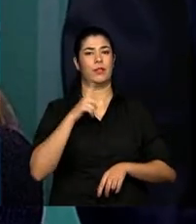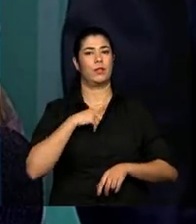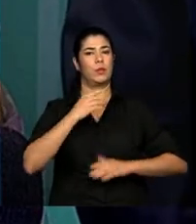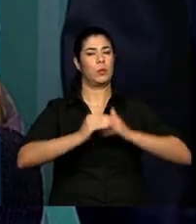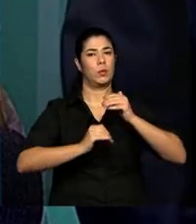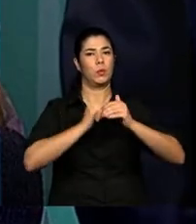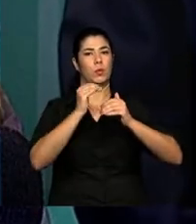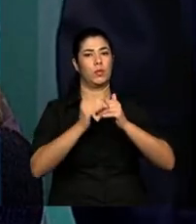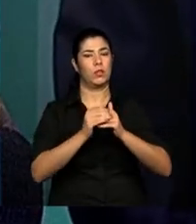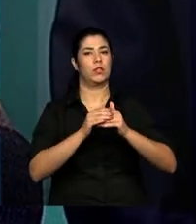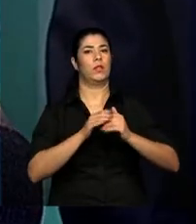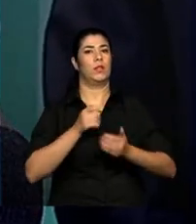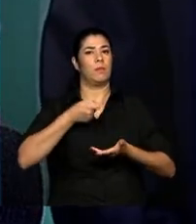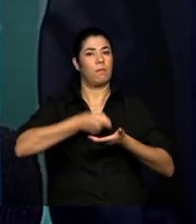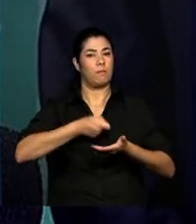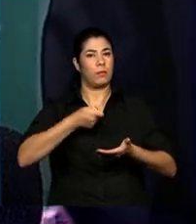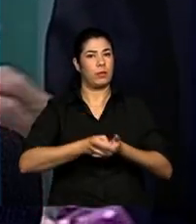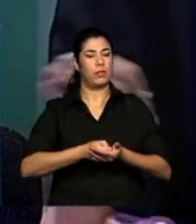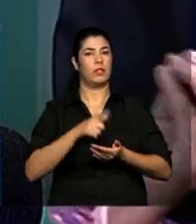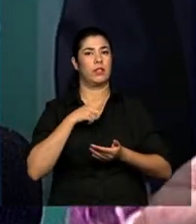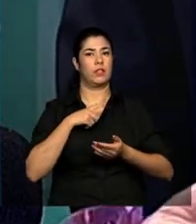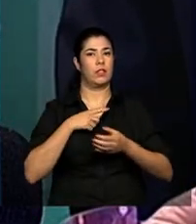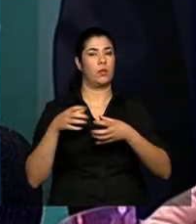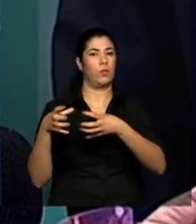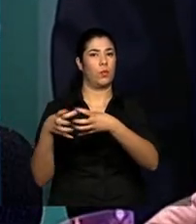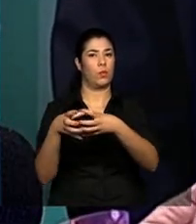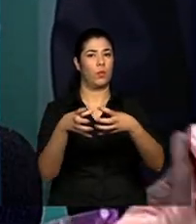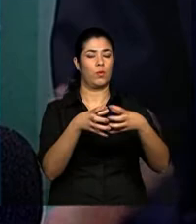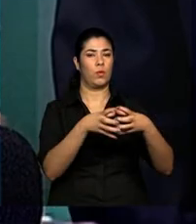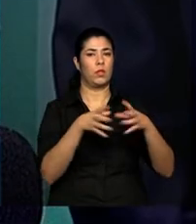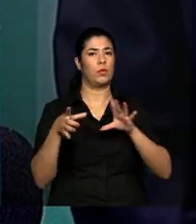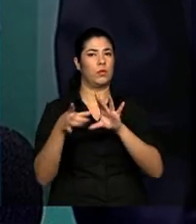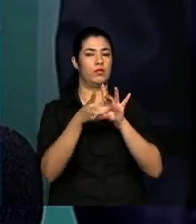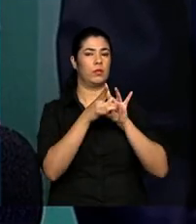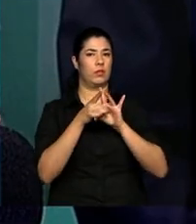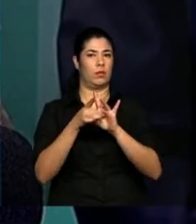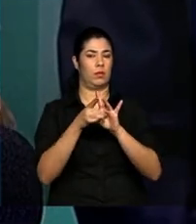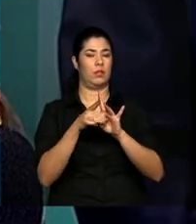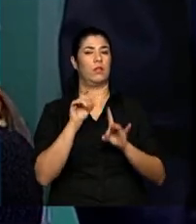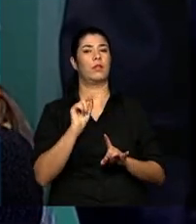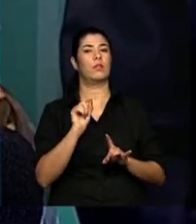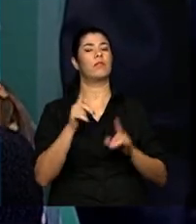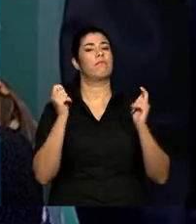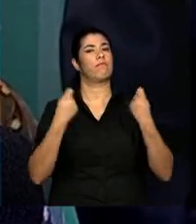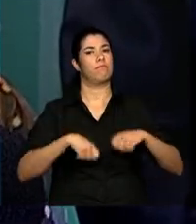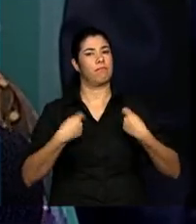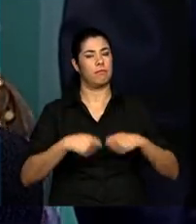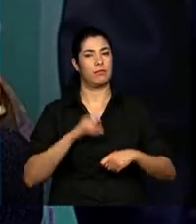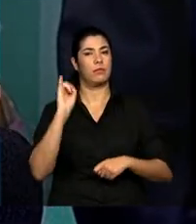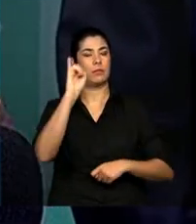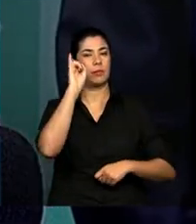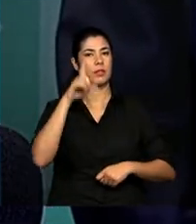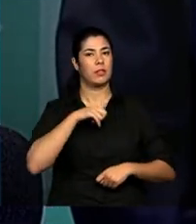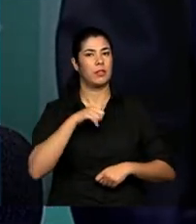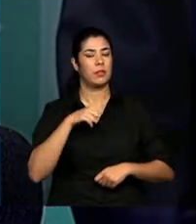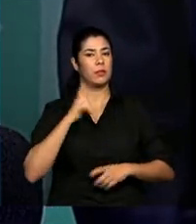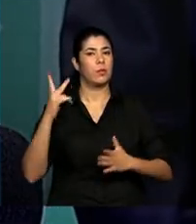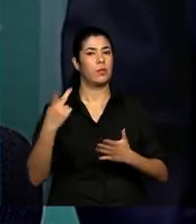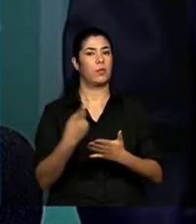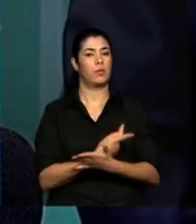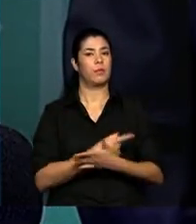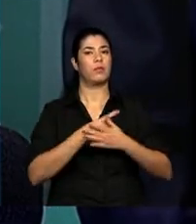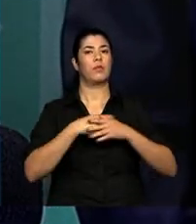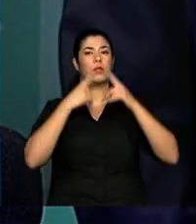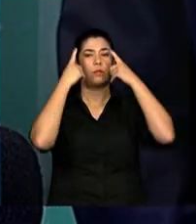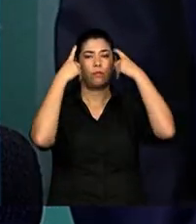construindo e reforçando essa cadeia que é necessário nos casos de